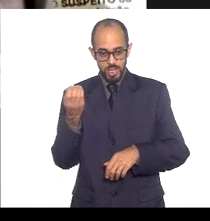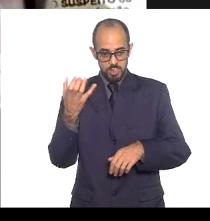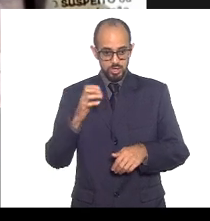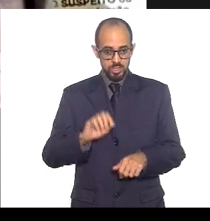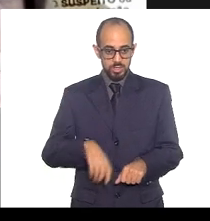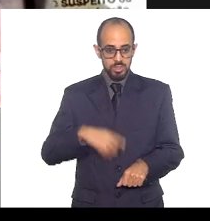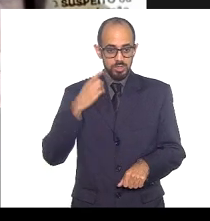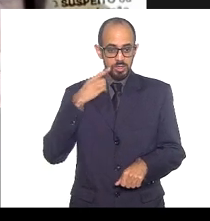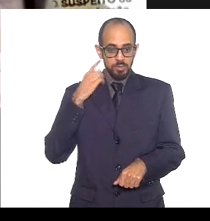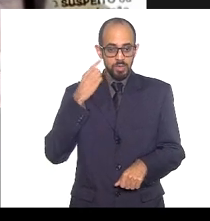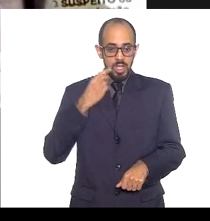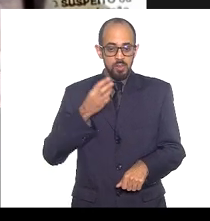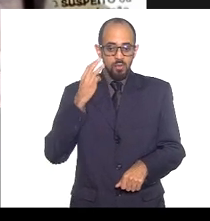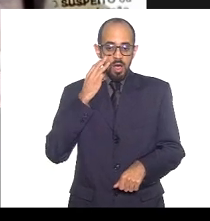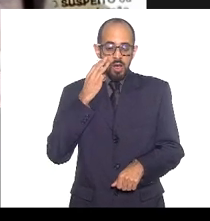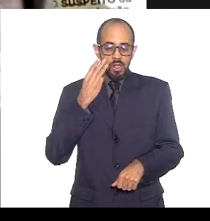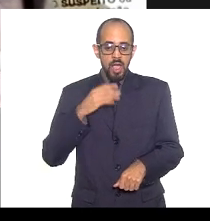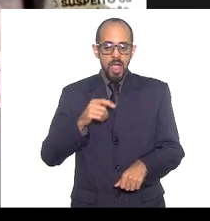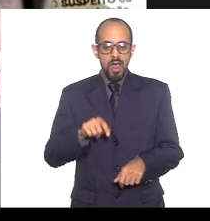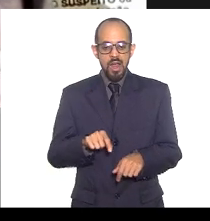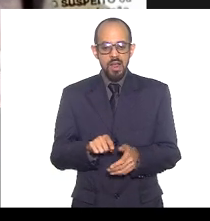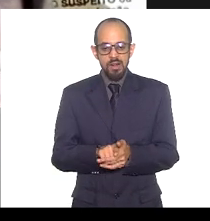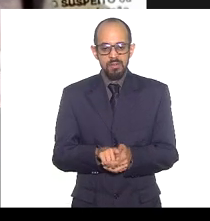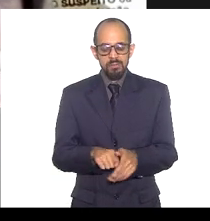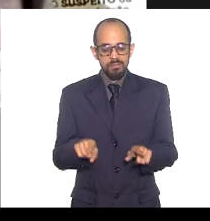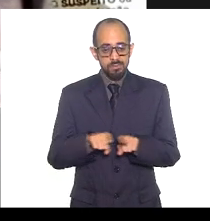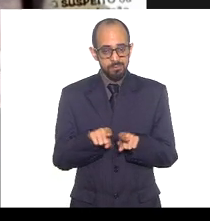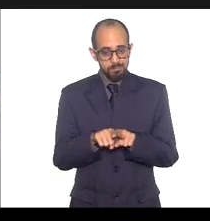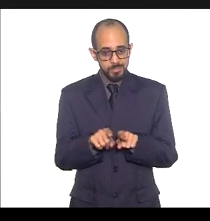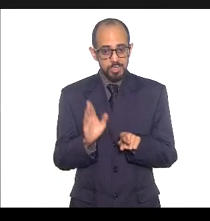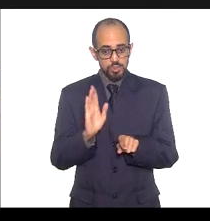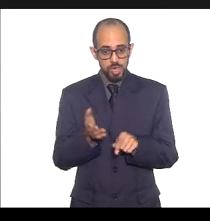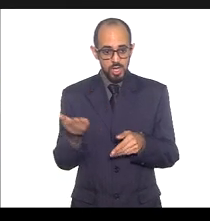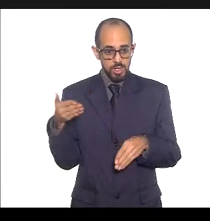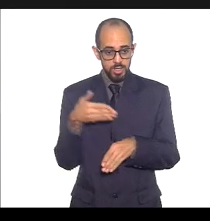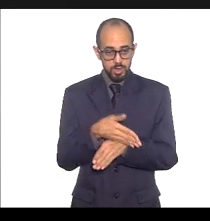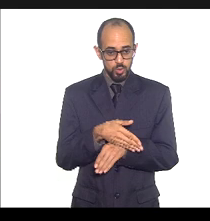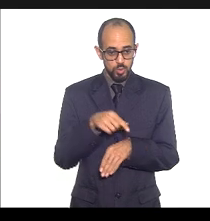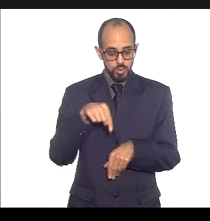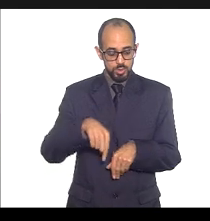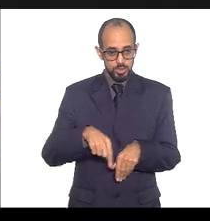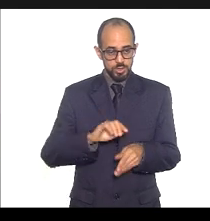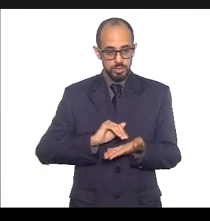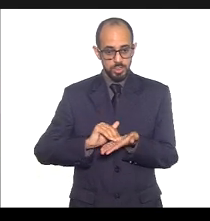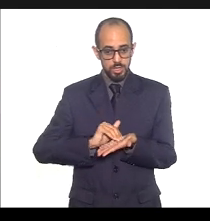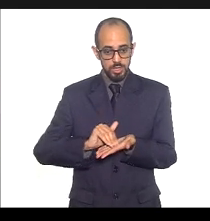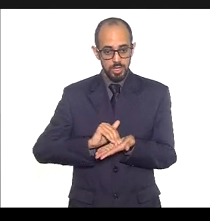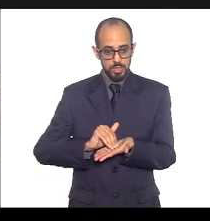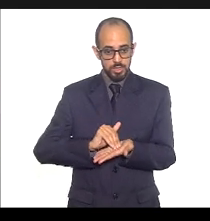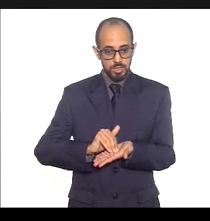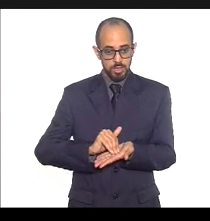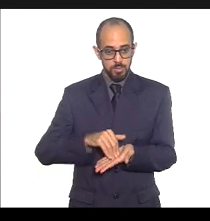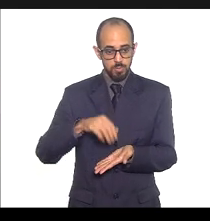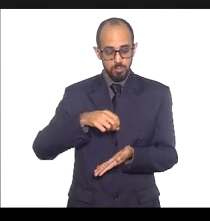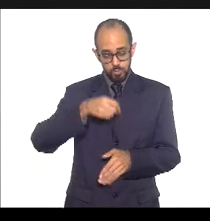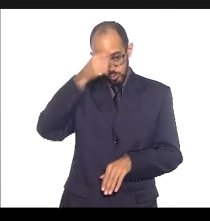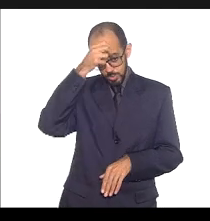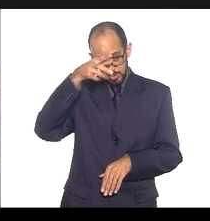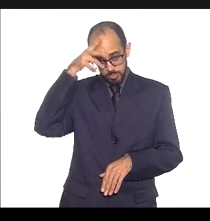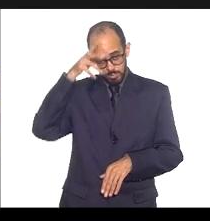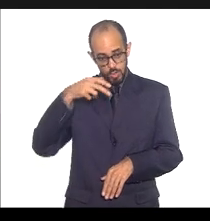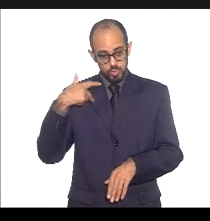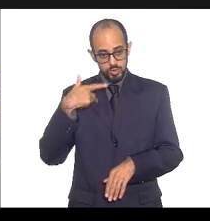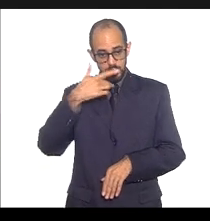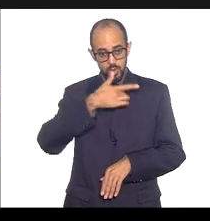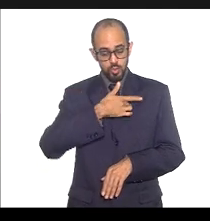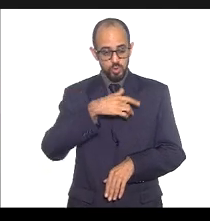deputado Valdeque, entre eles. Vejo conosco também a Secretaria Federal, Municipal de Saúde do